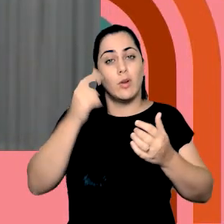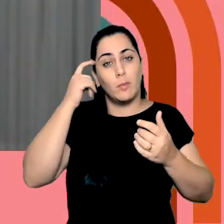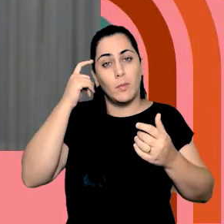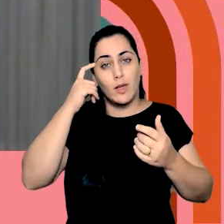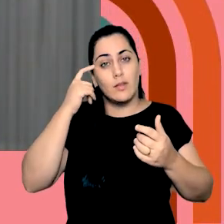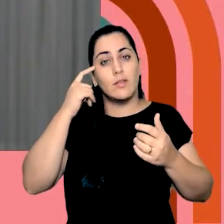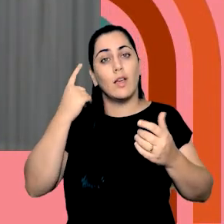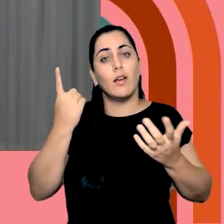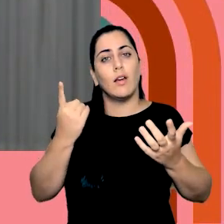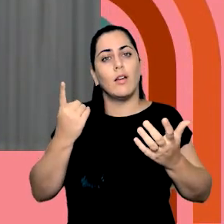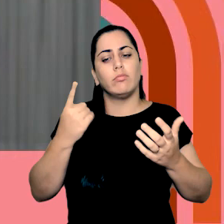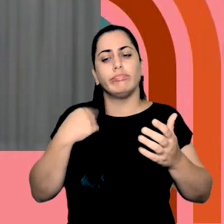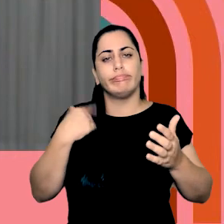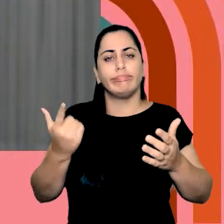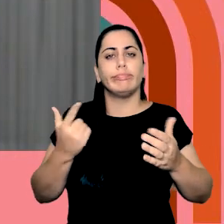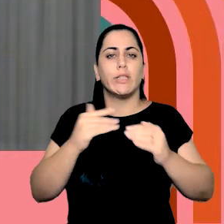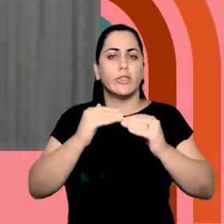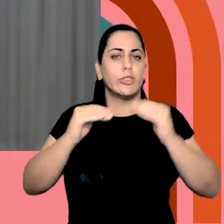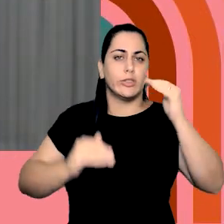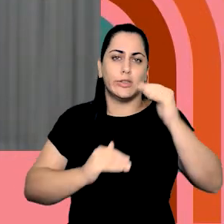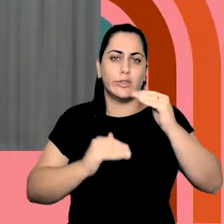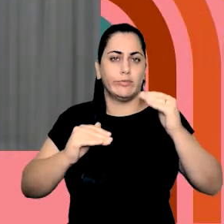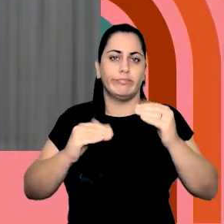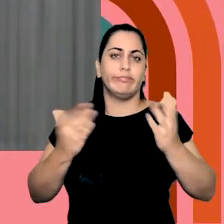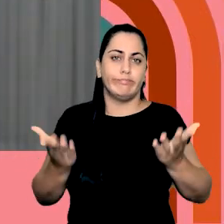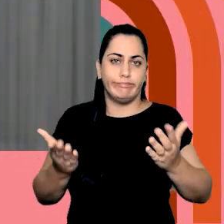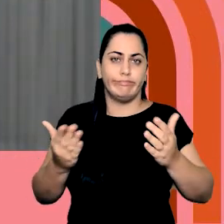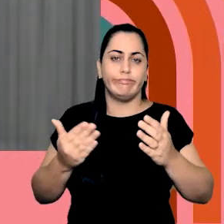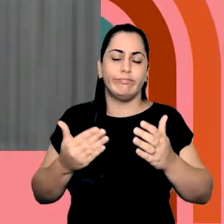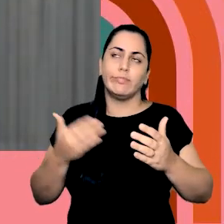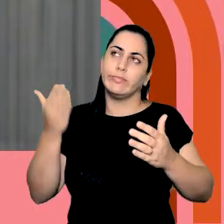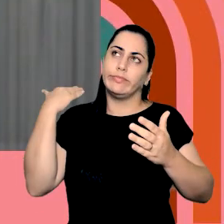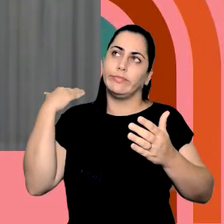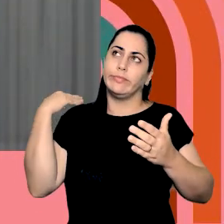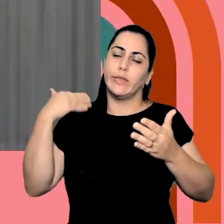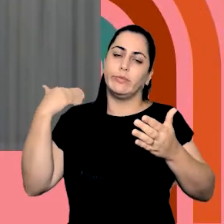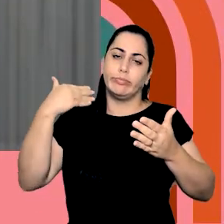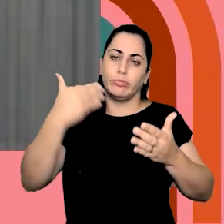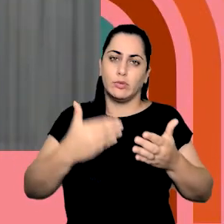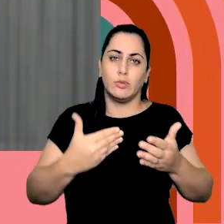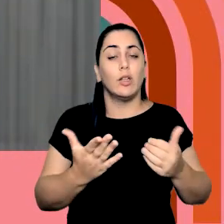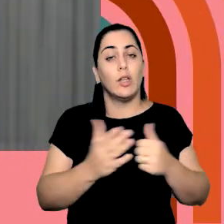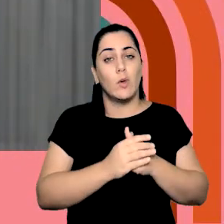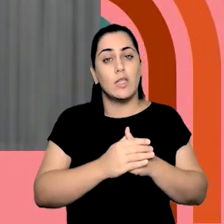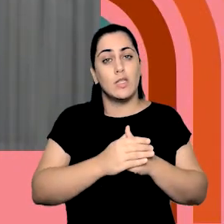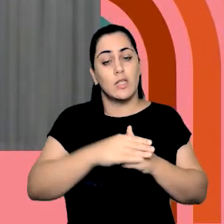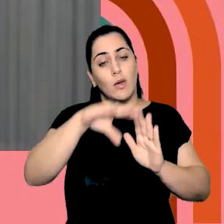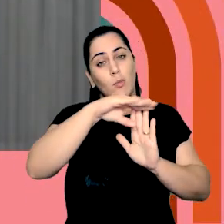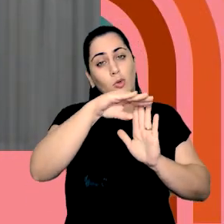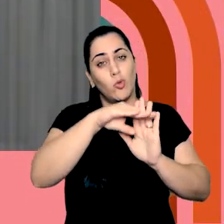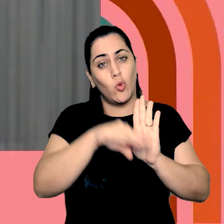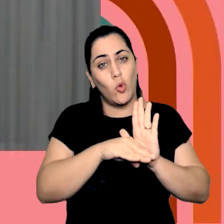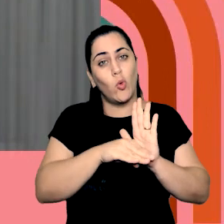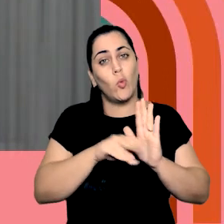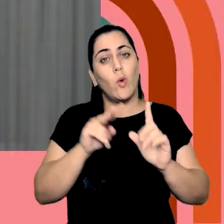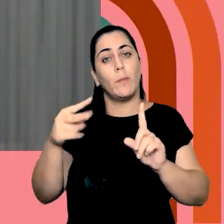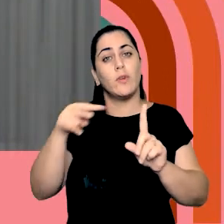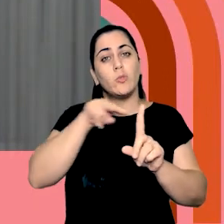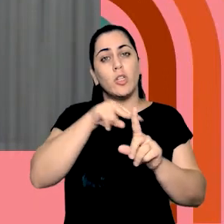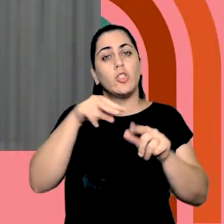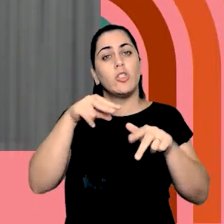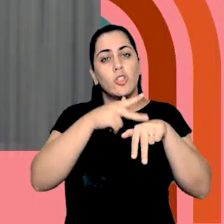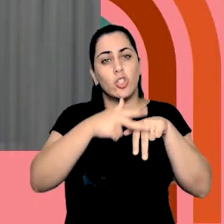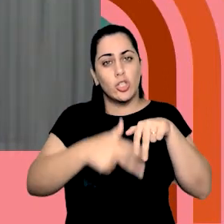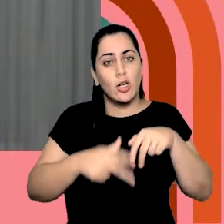estruturais da desigualdade. Então, nós estamos, esse protocolo com perspectiva de gênero é do ano